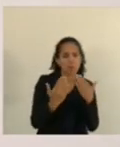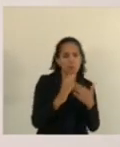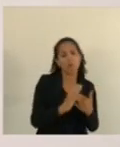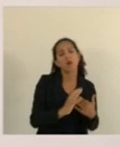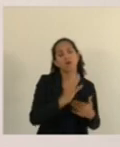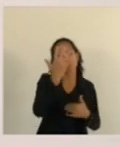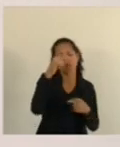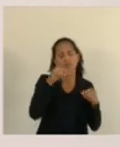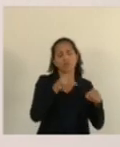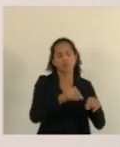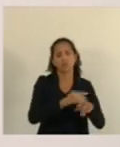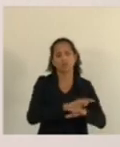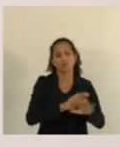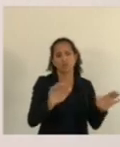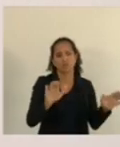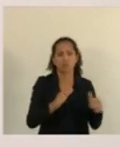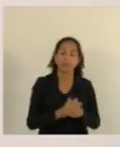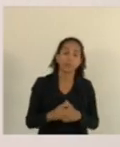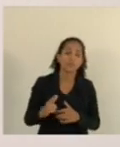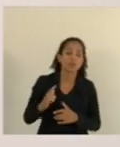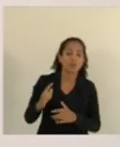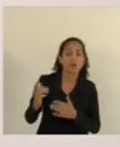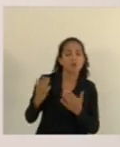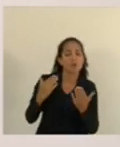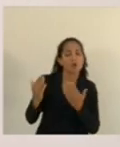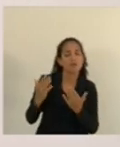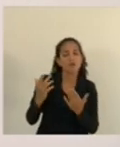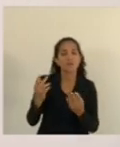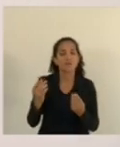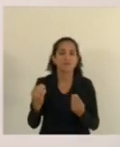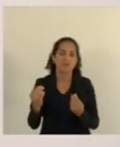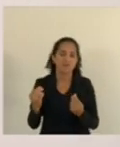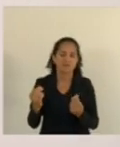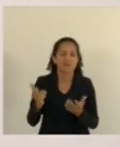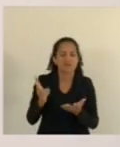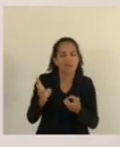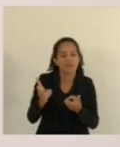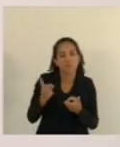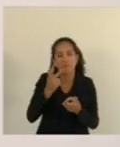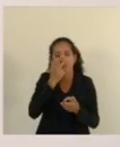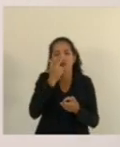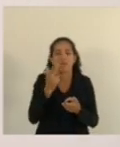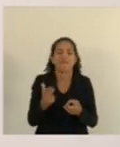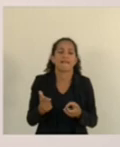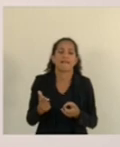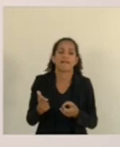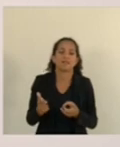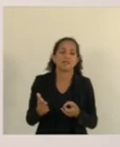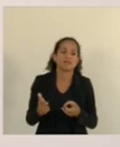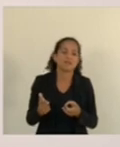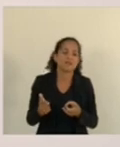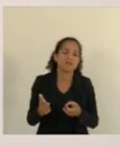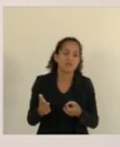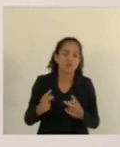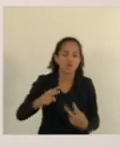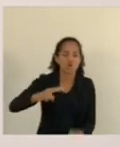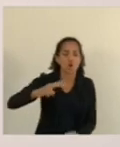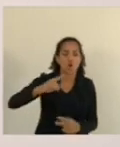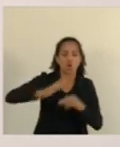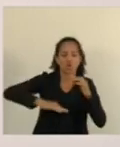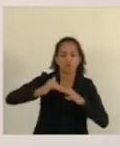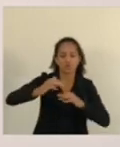E há uma conversa enviesada quase sempre como se os cobradores